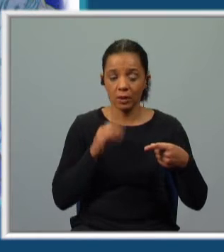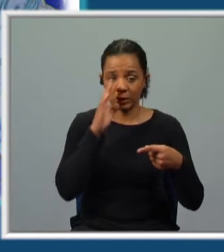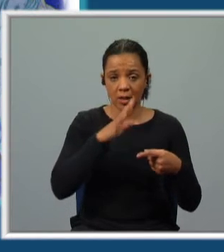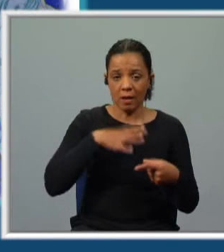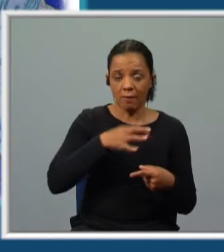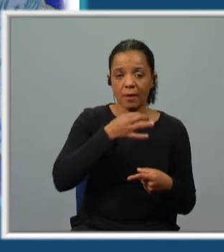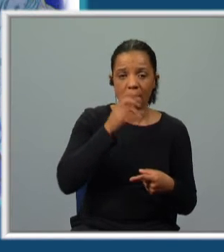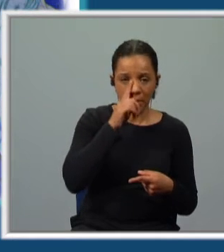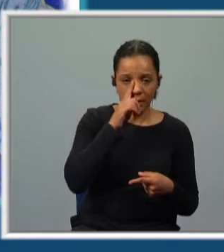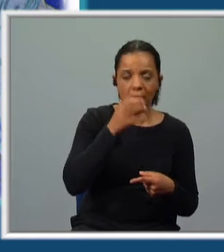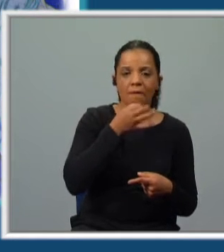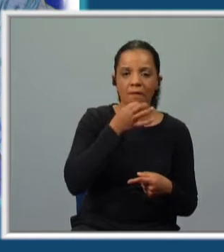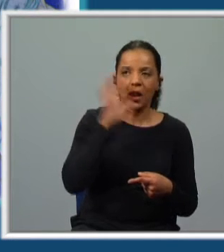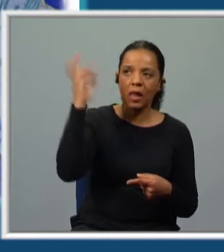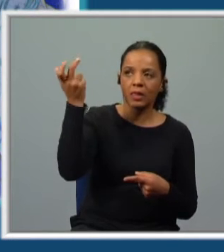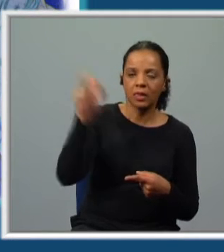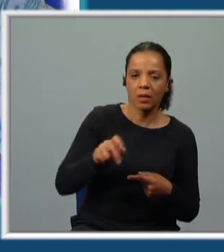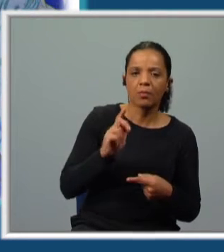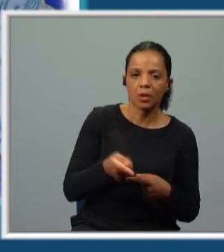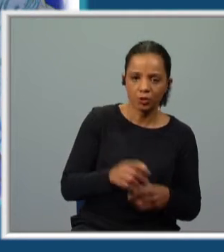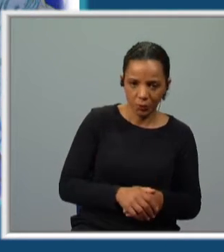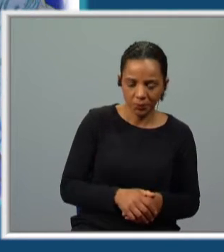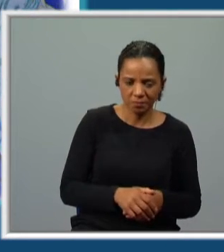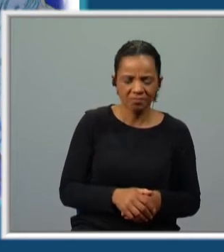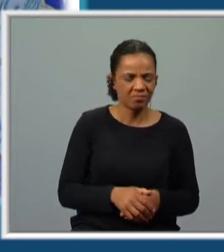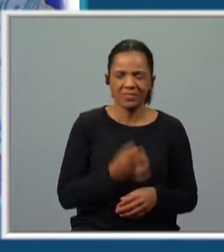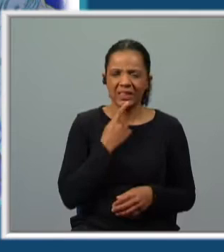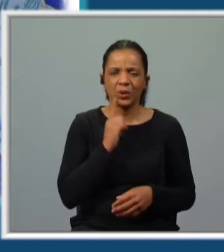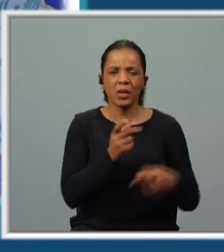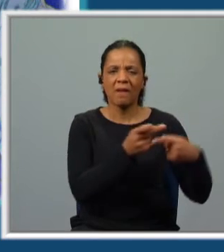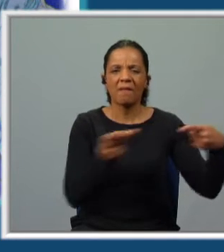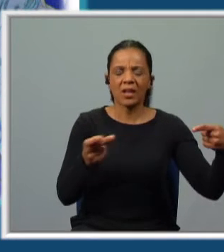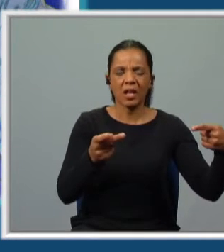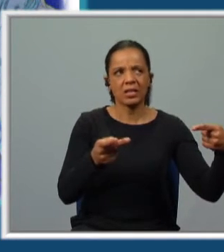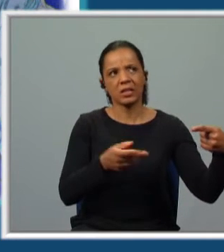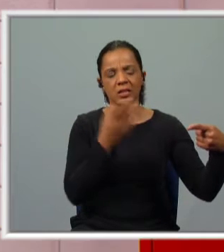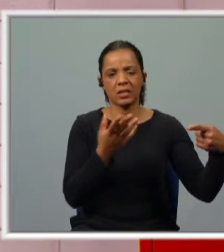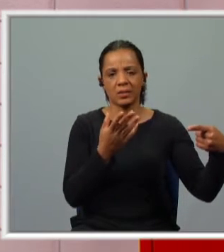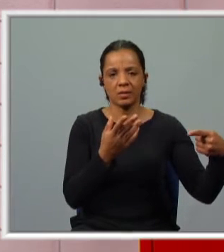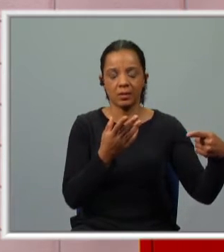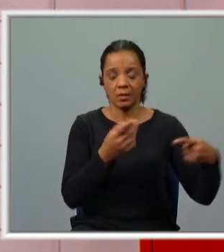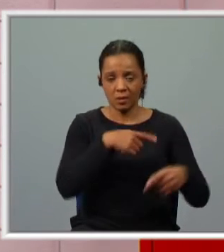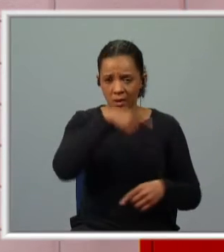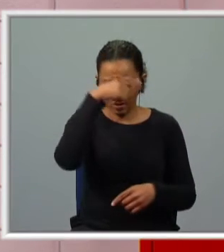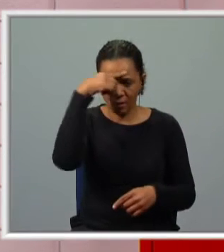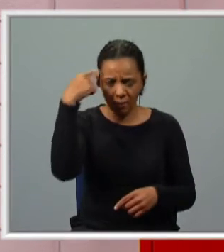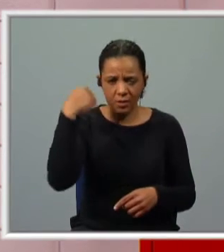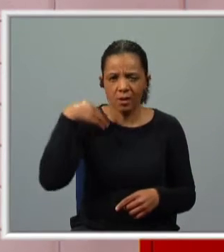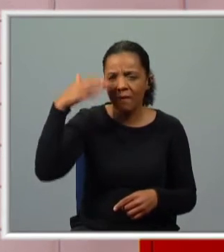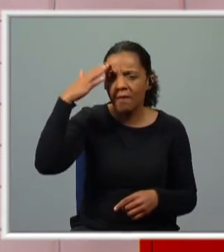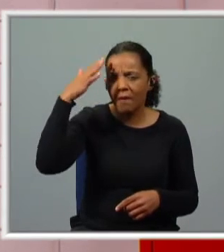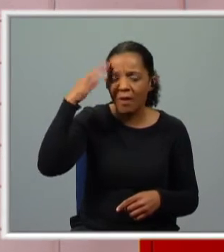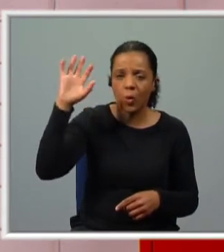queres mentir, fala do tempo que há de vir. E o que é que ele nos transmite? Que ideia é que ele nos transmite? Que é muito difícil prever